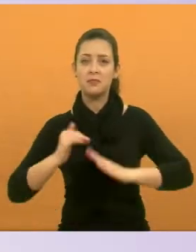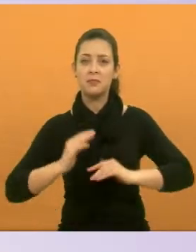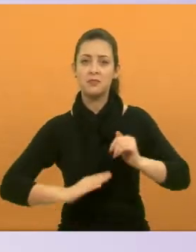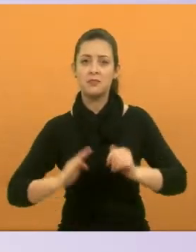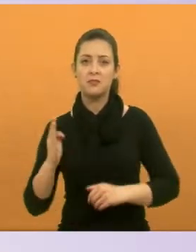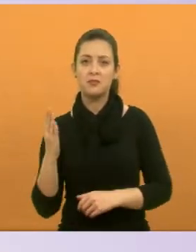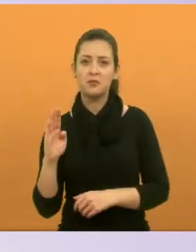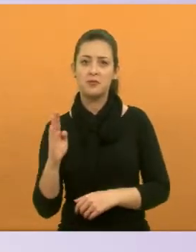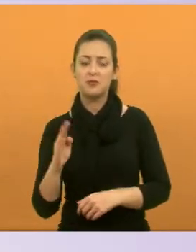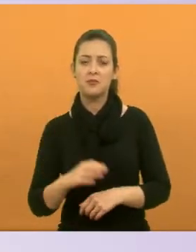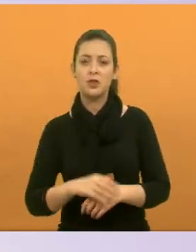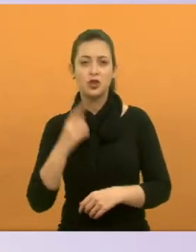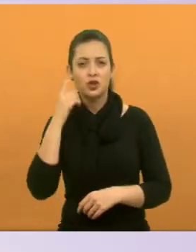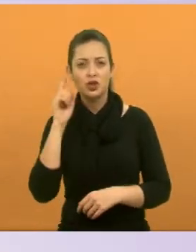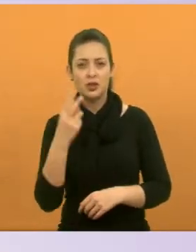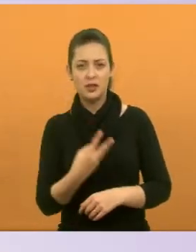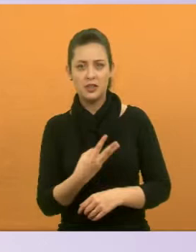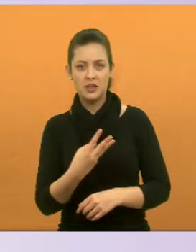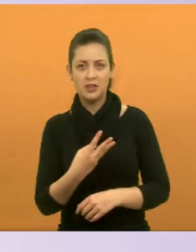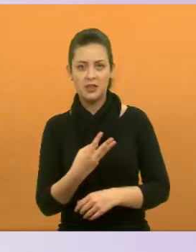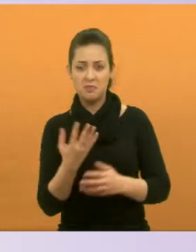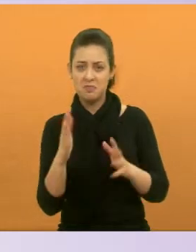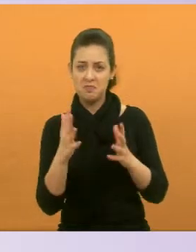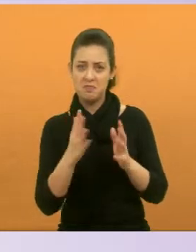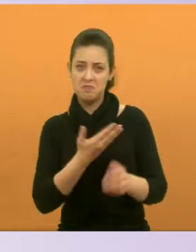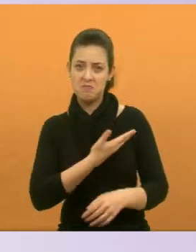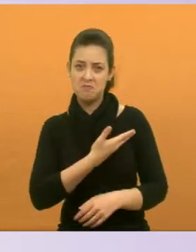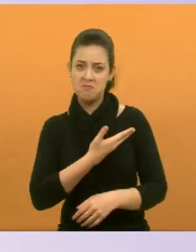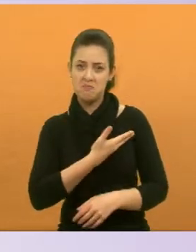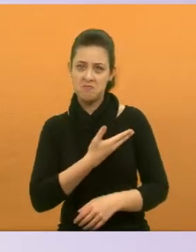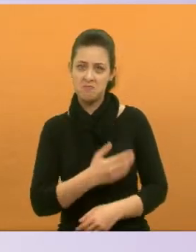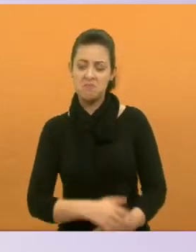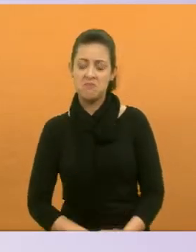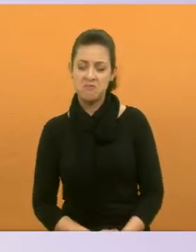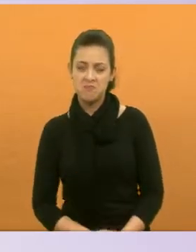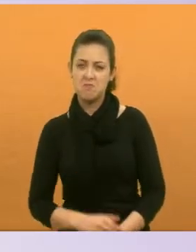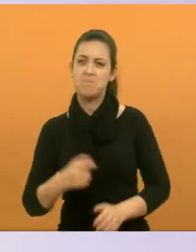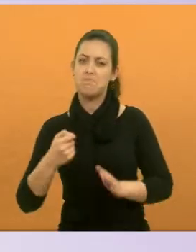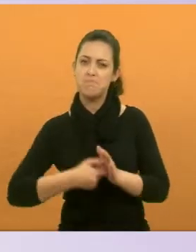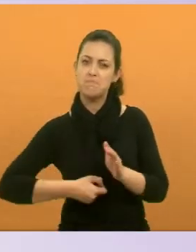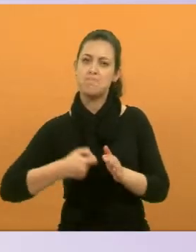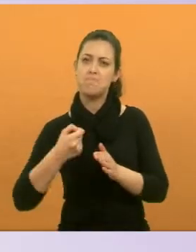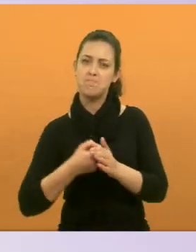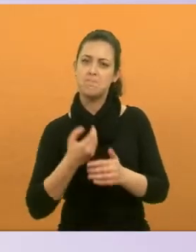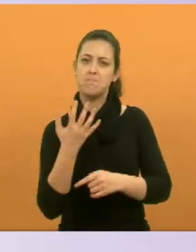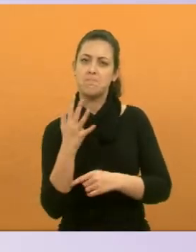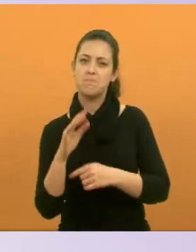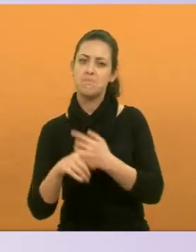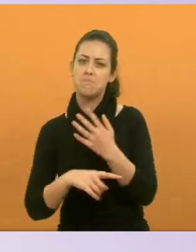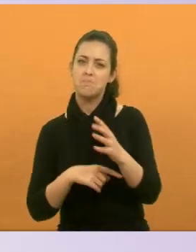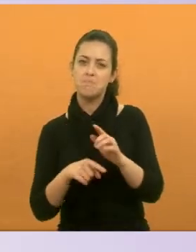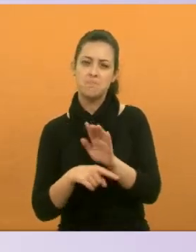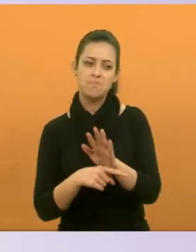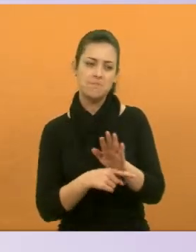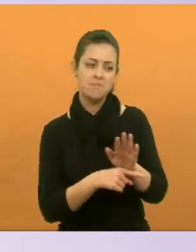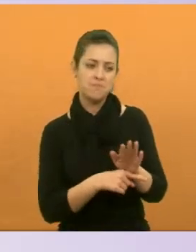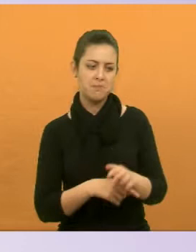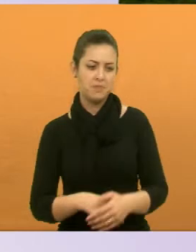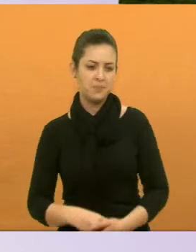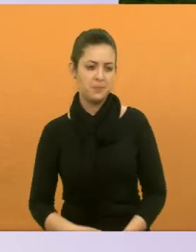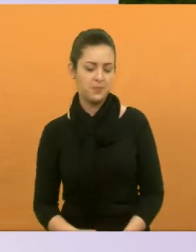bióloga. Dia 3, eu parabenizei os meus amigos. Vamos aí lutar pelo meio ambiente. Próximo.